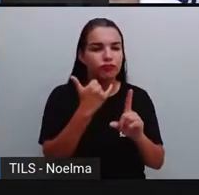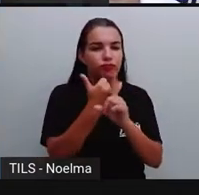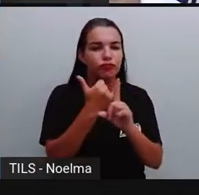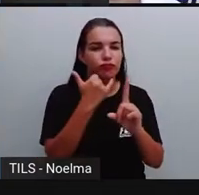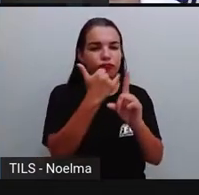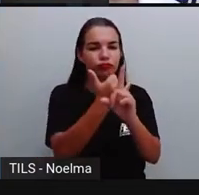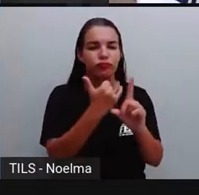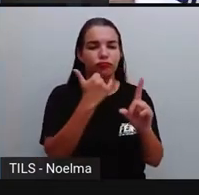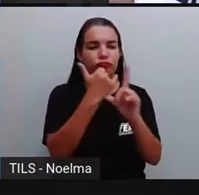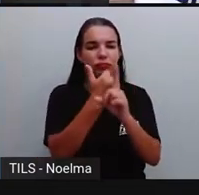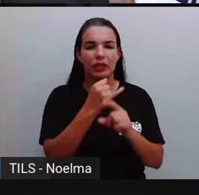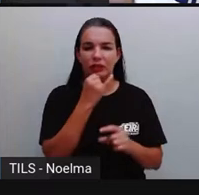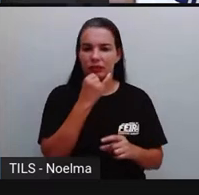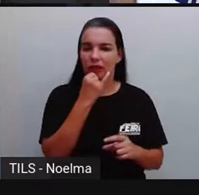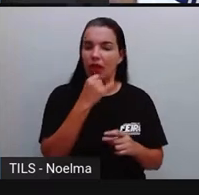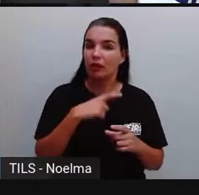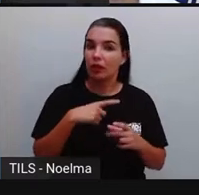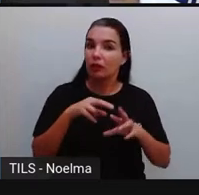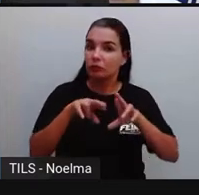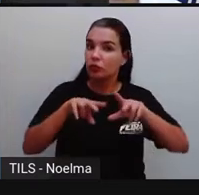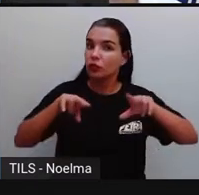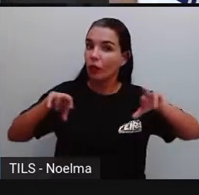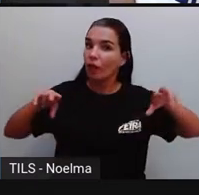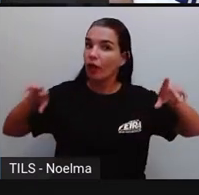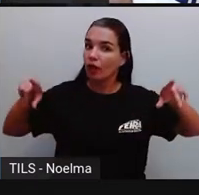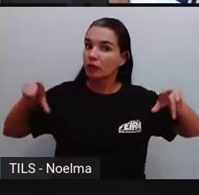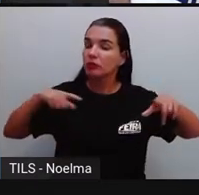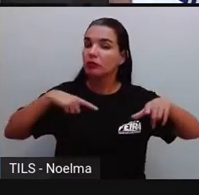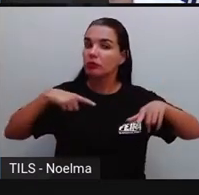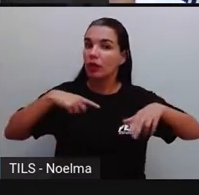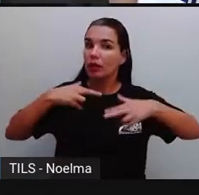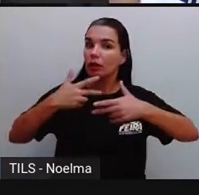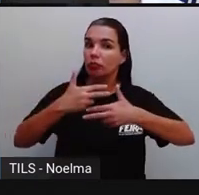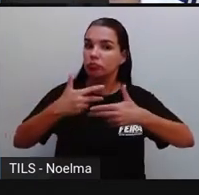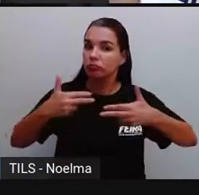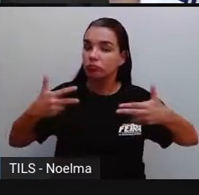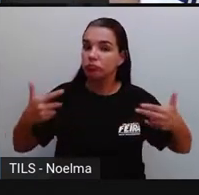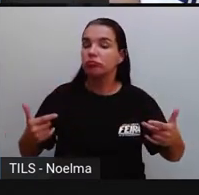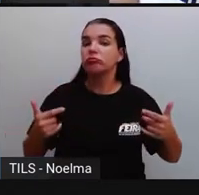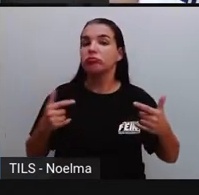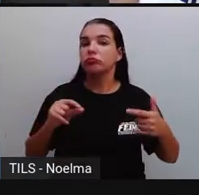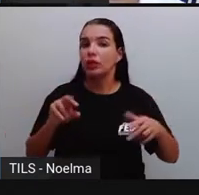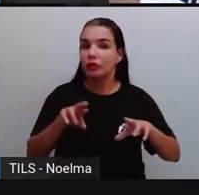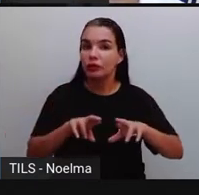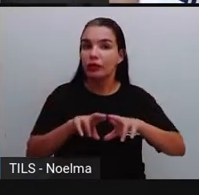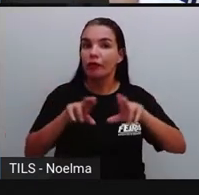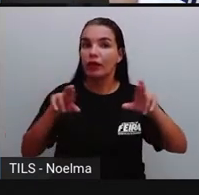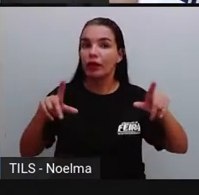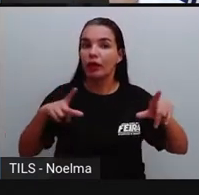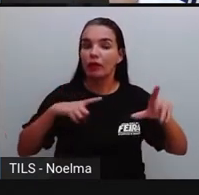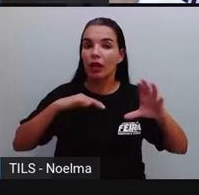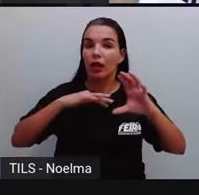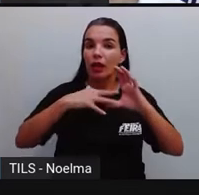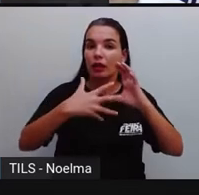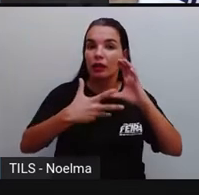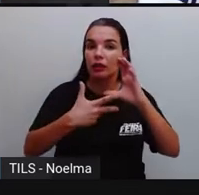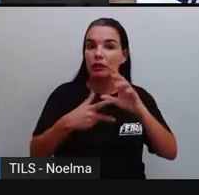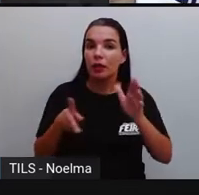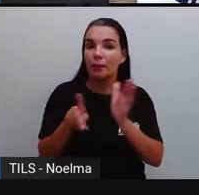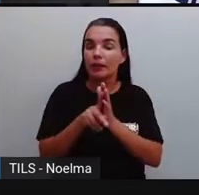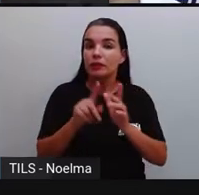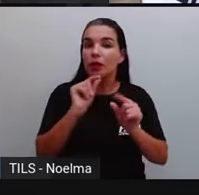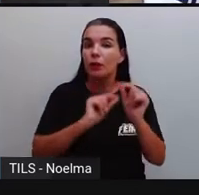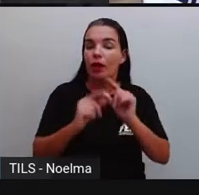existem ali vários tipos de bullying, várias ações, né? Que são caracterizadas ali como